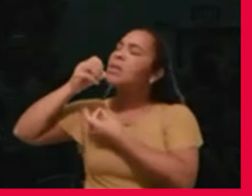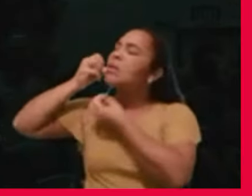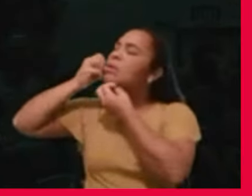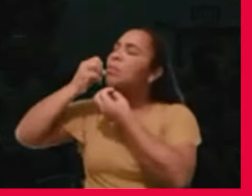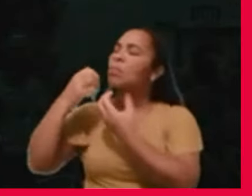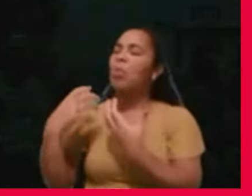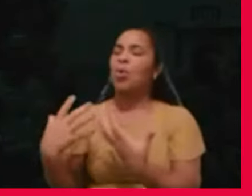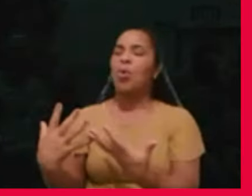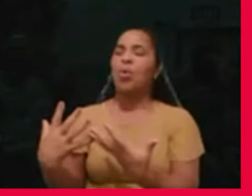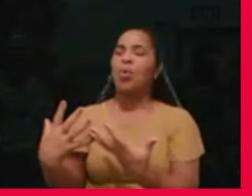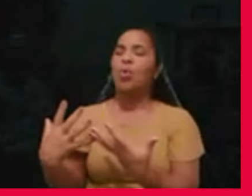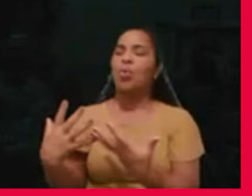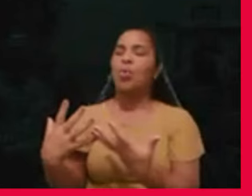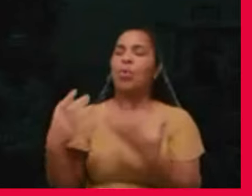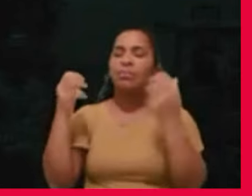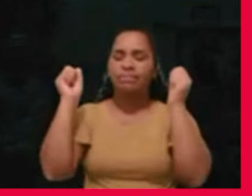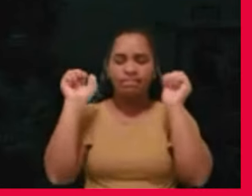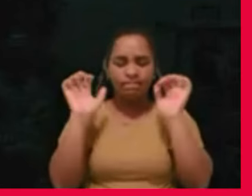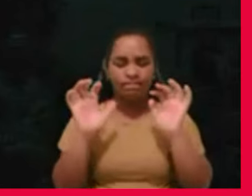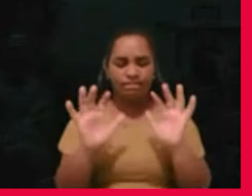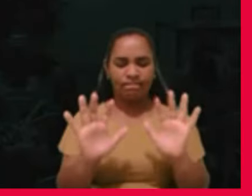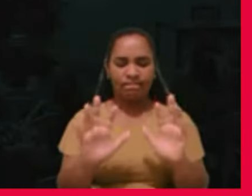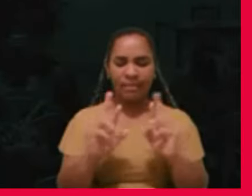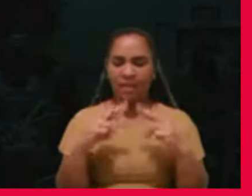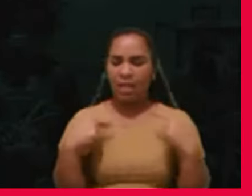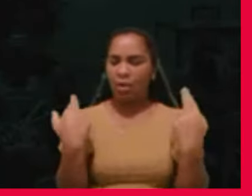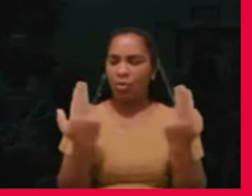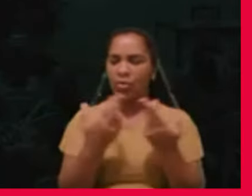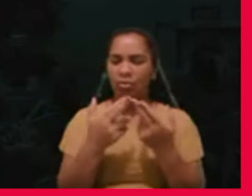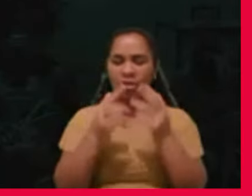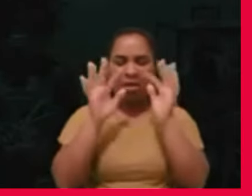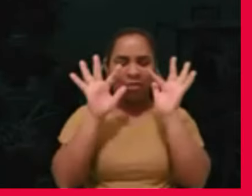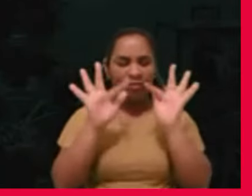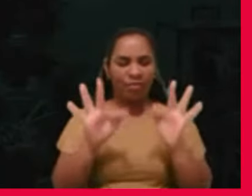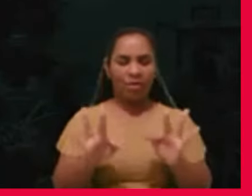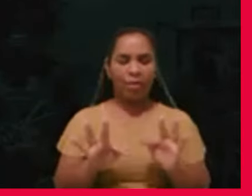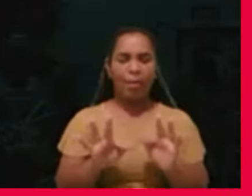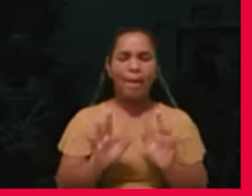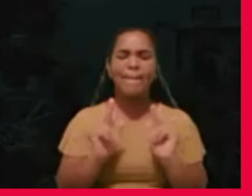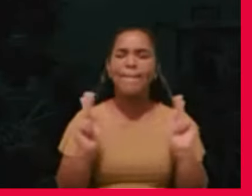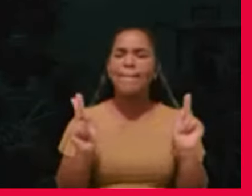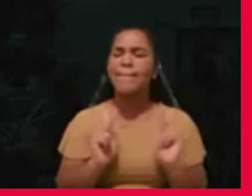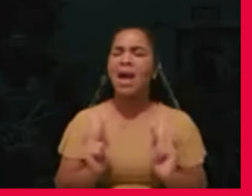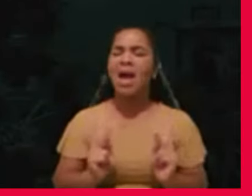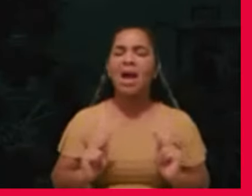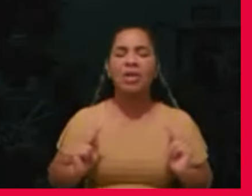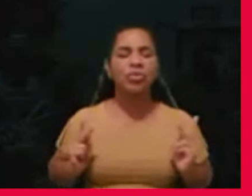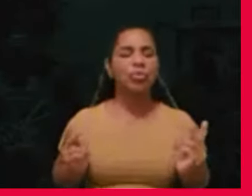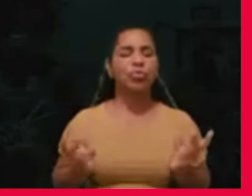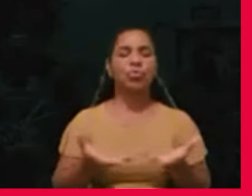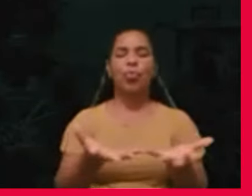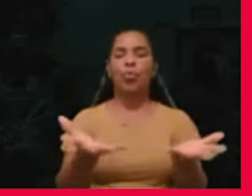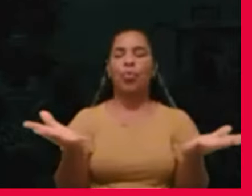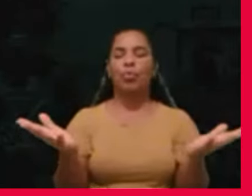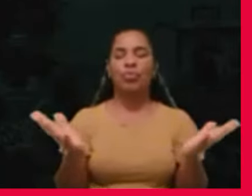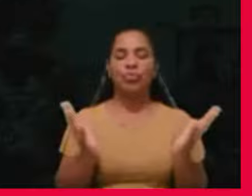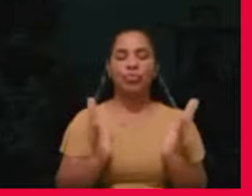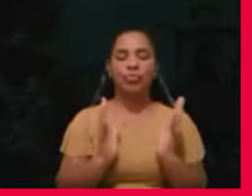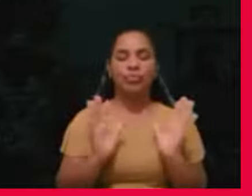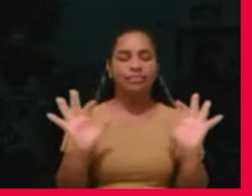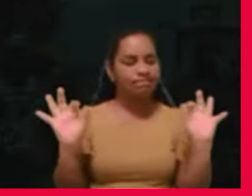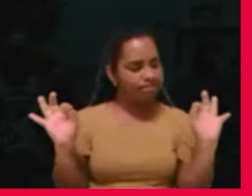encerramos a nossa reunião com votos de paz para todos. Está encerrada